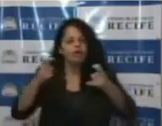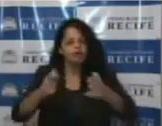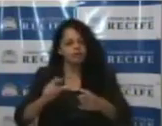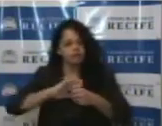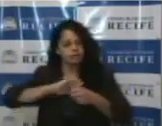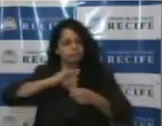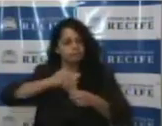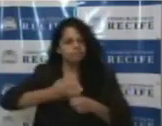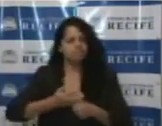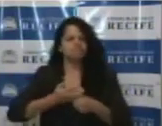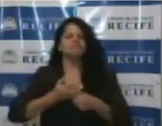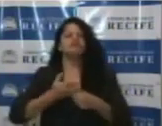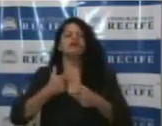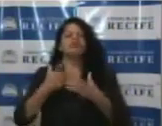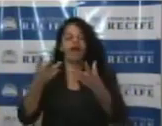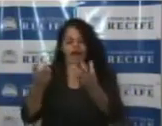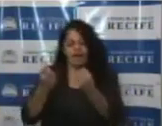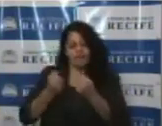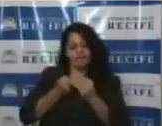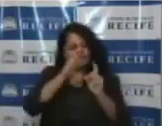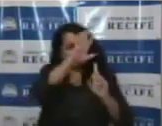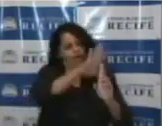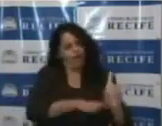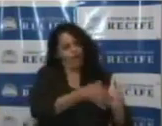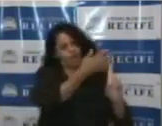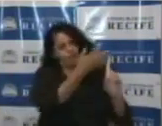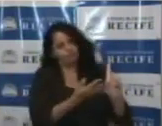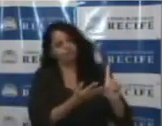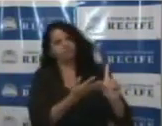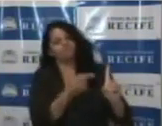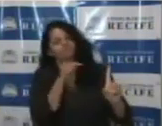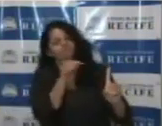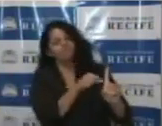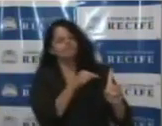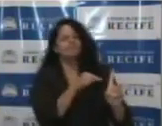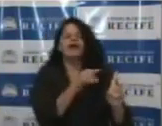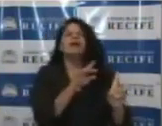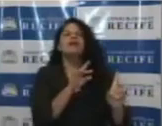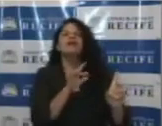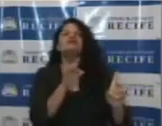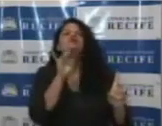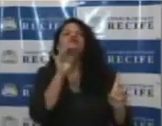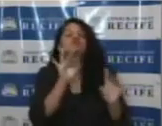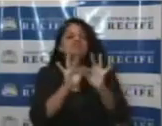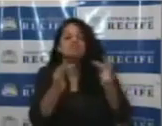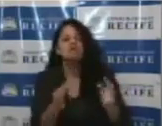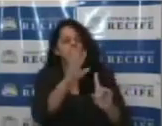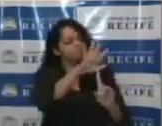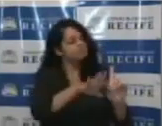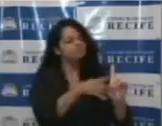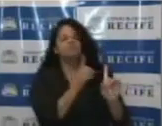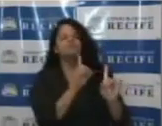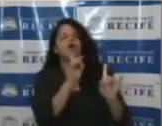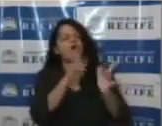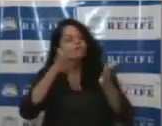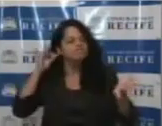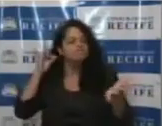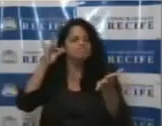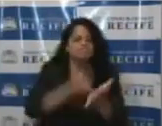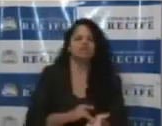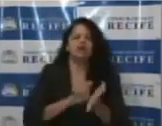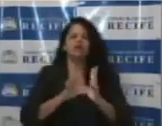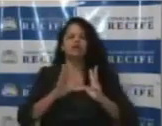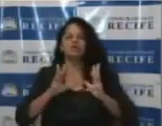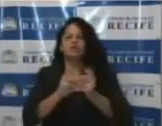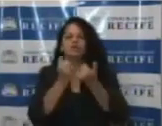podendo receber essa homenagem, é muito mais do que somente uma homenagem. É a certeza de que estão todos de portas